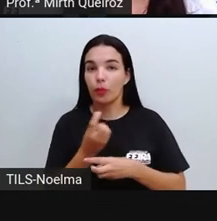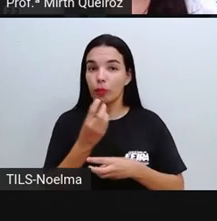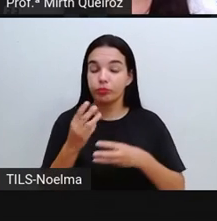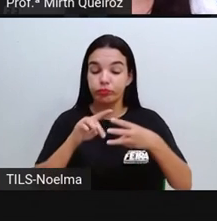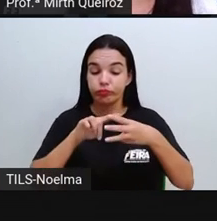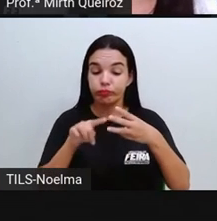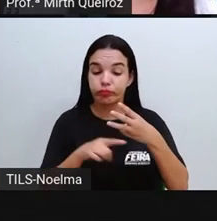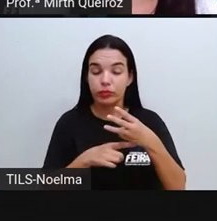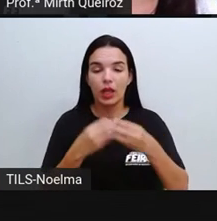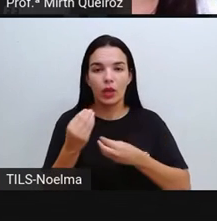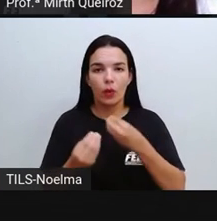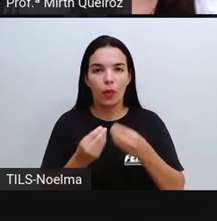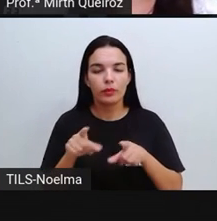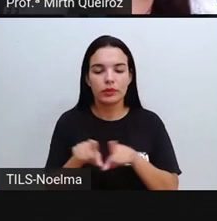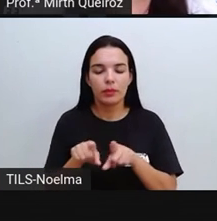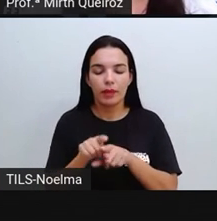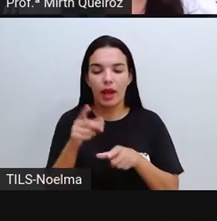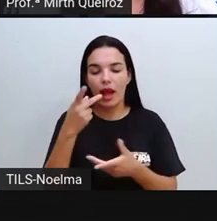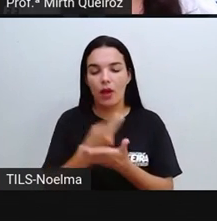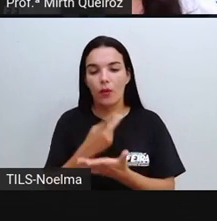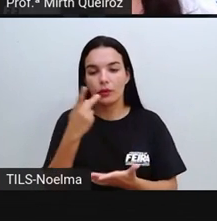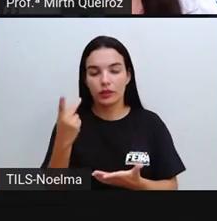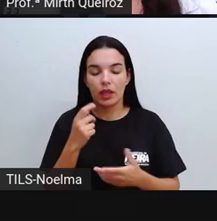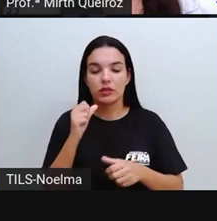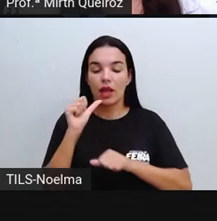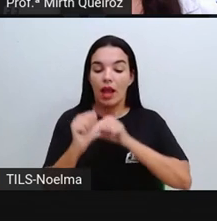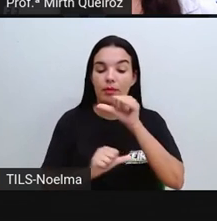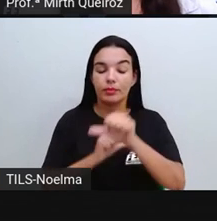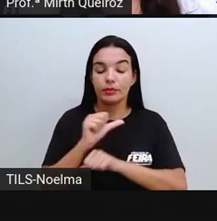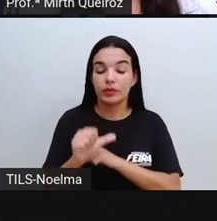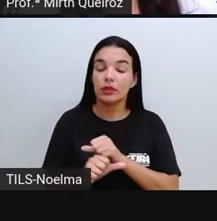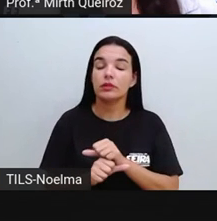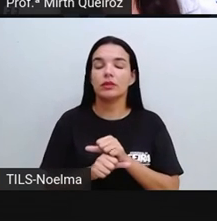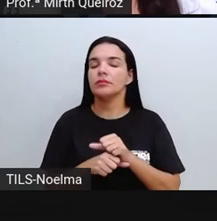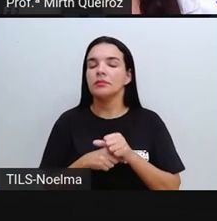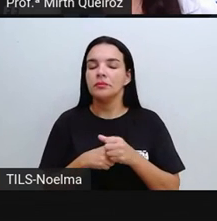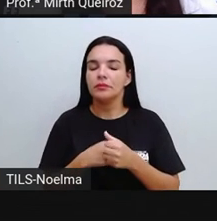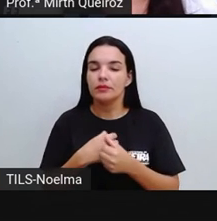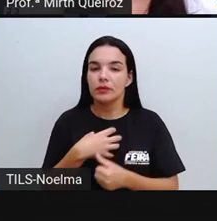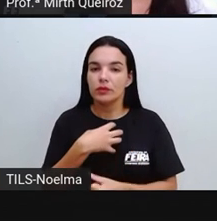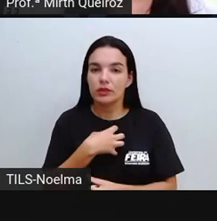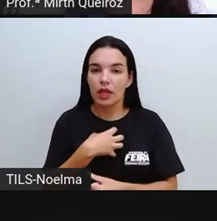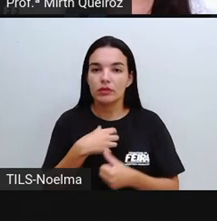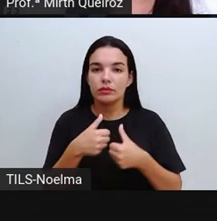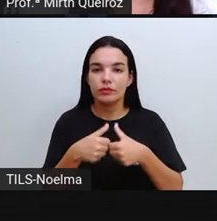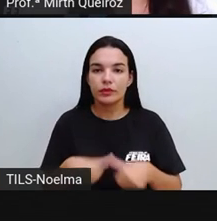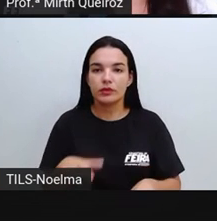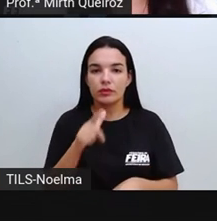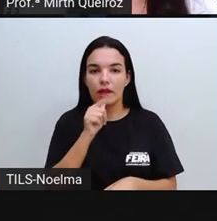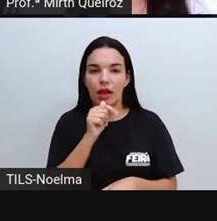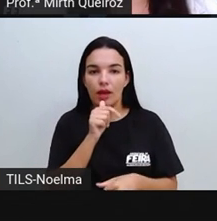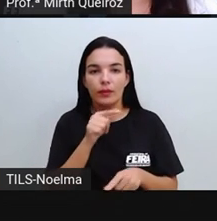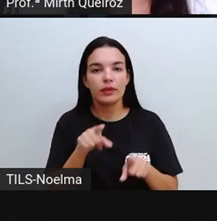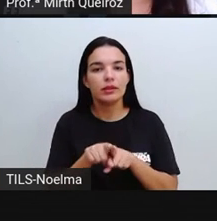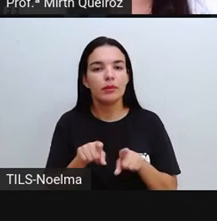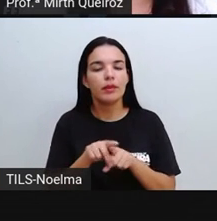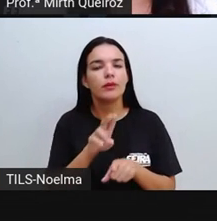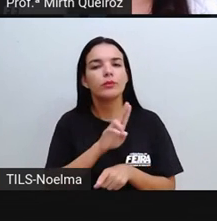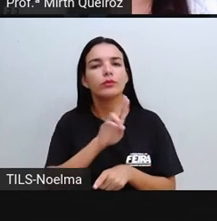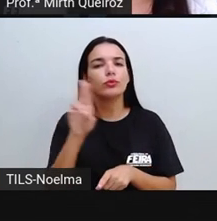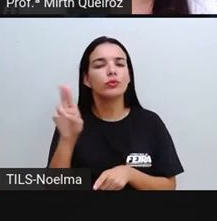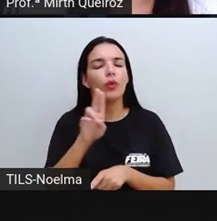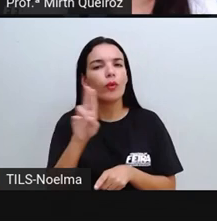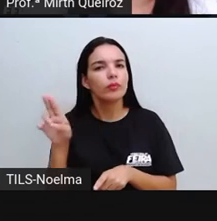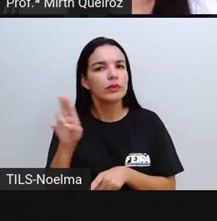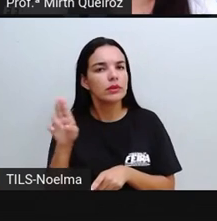né? E também como acontece a mudança de estado físico da água, de estados físicos, né? E as nomenclaturas que se